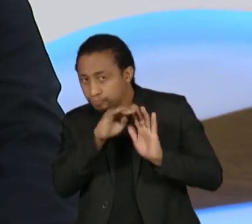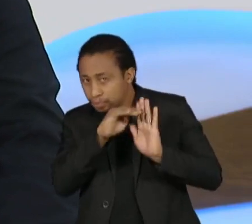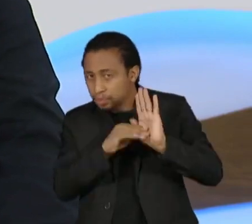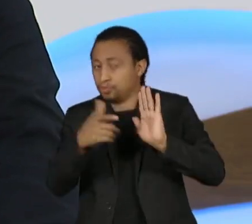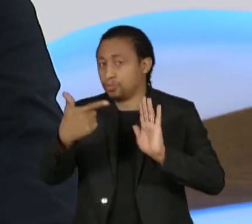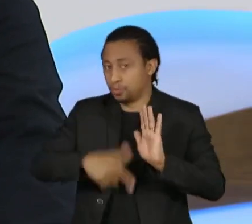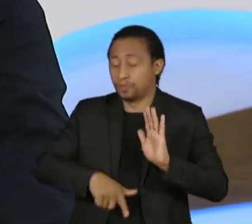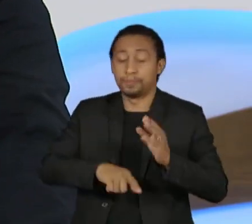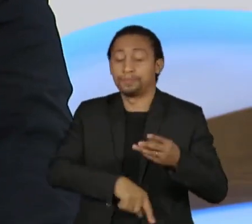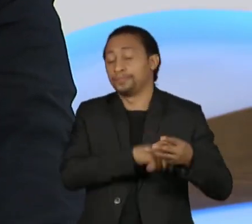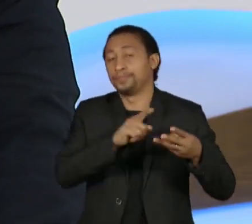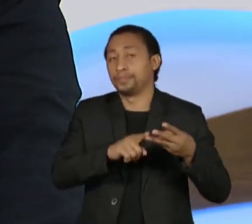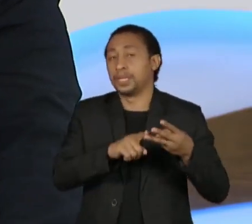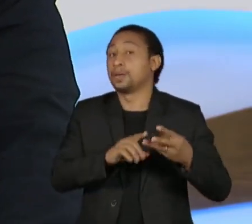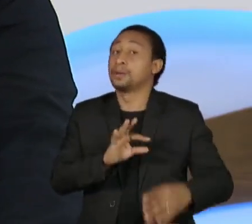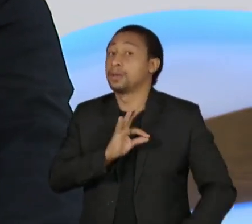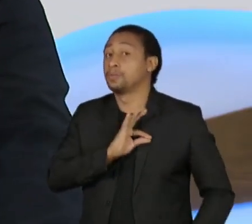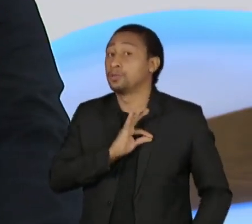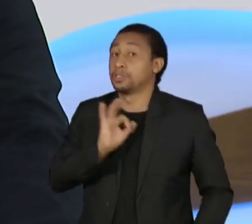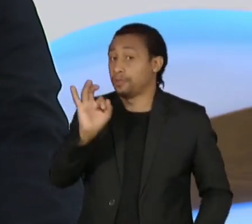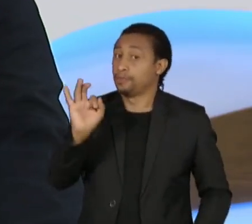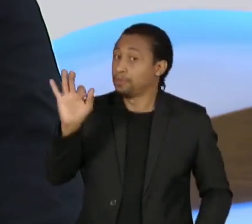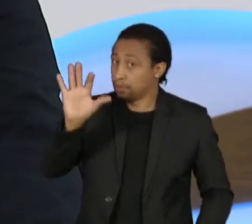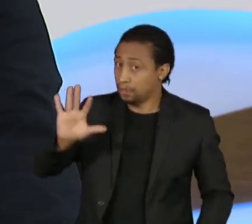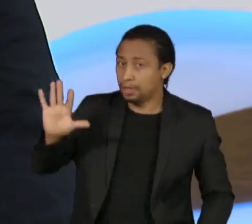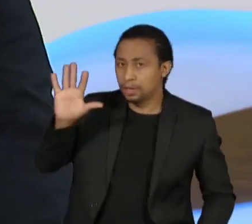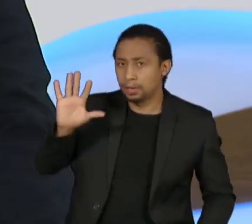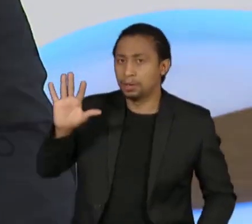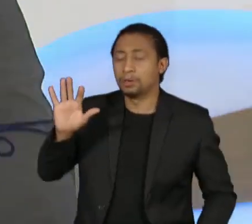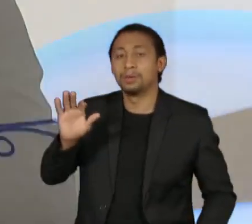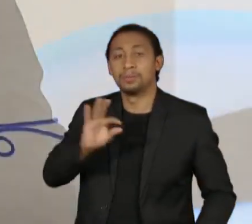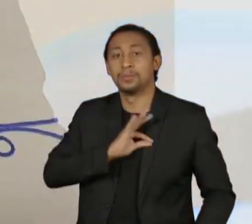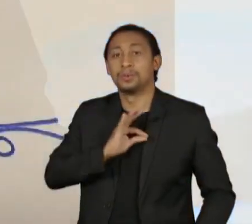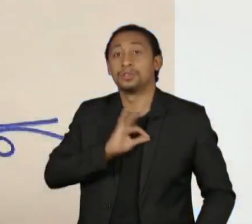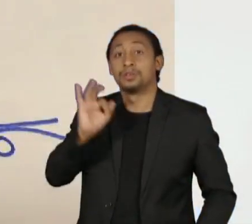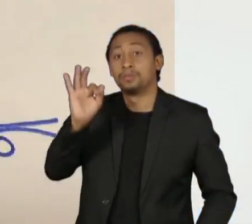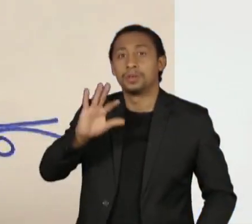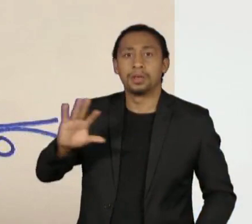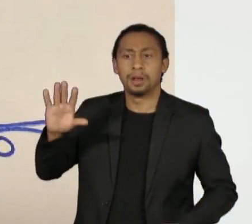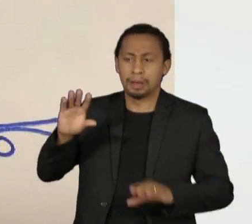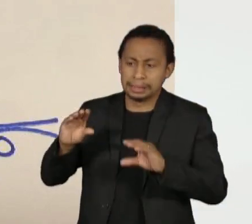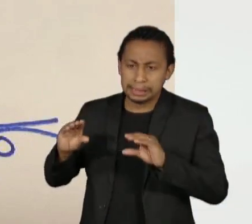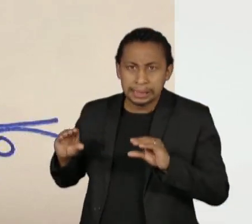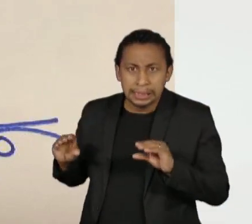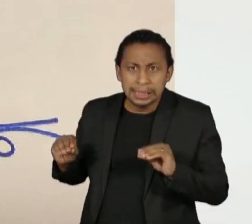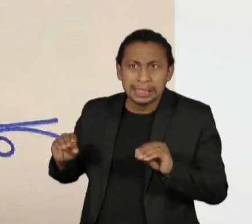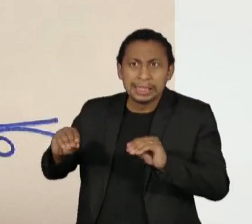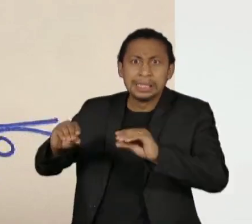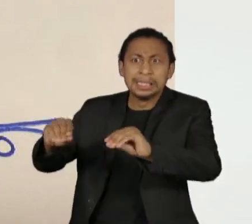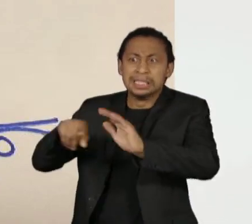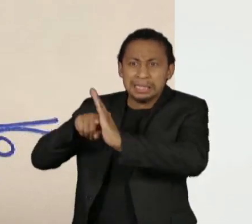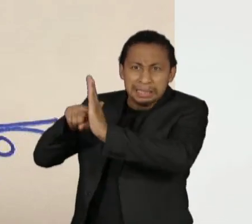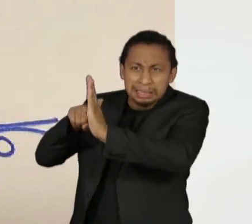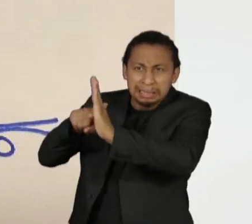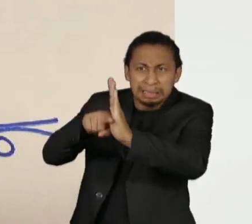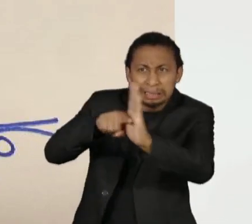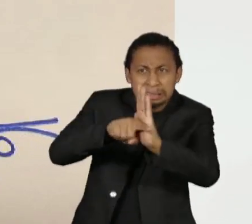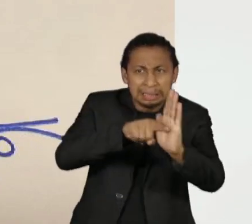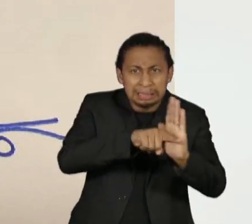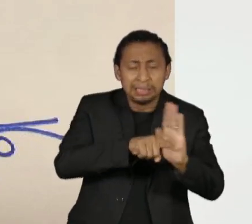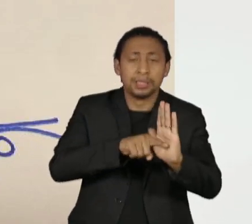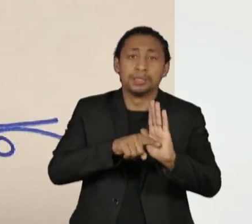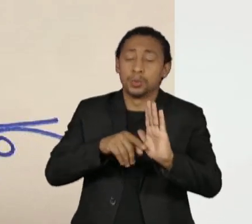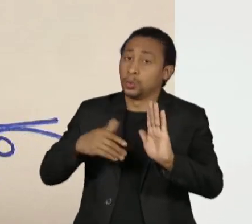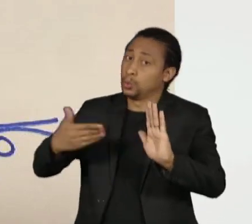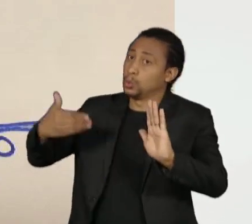Federal. O nível de interferência no mérito de investigações foi muito alto no passado recente.